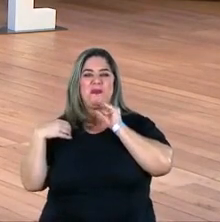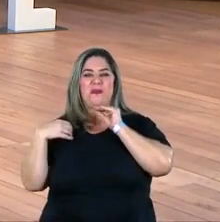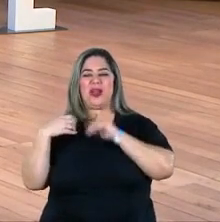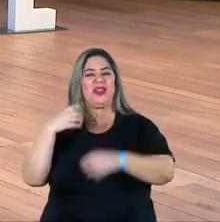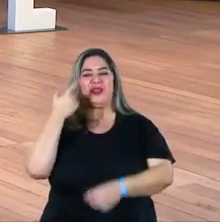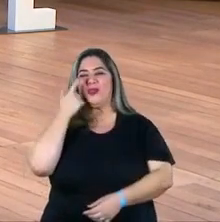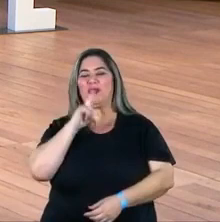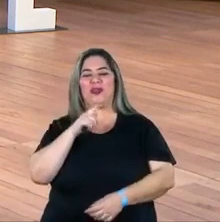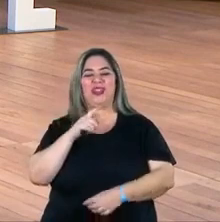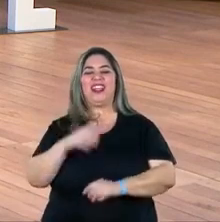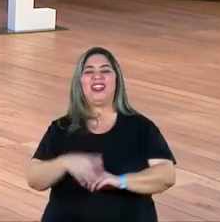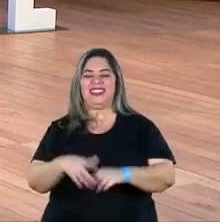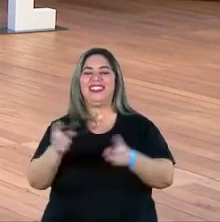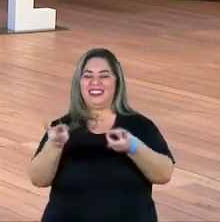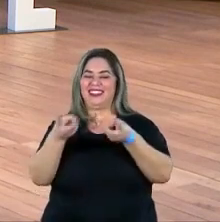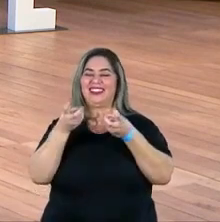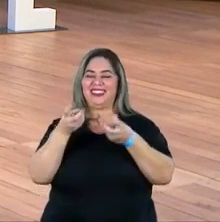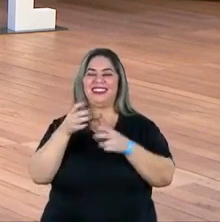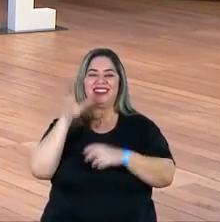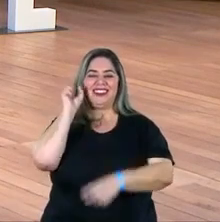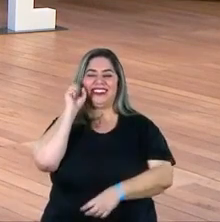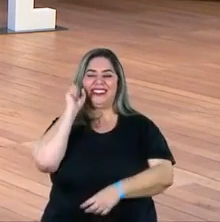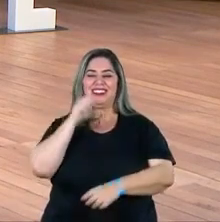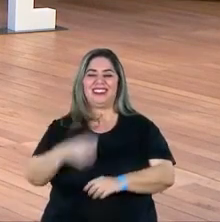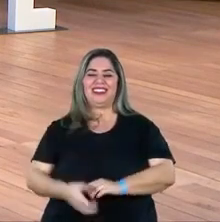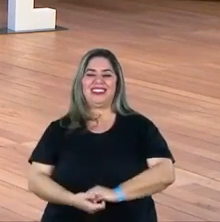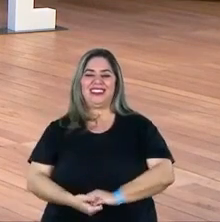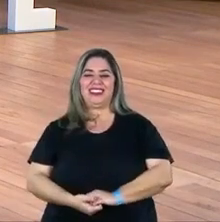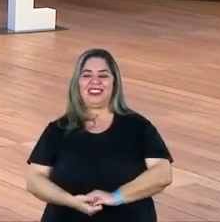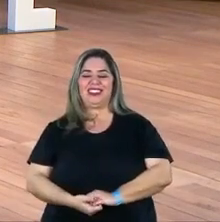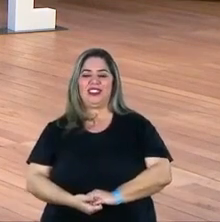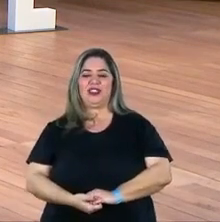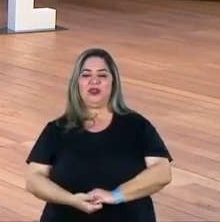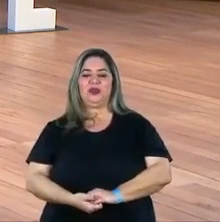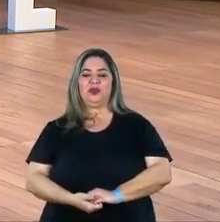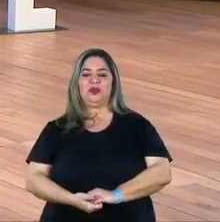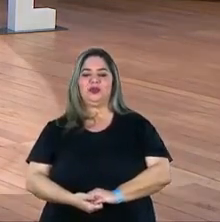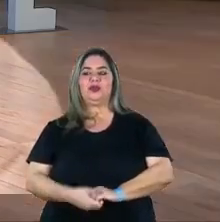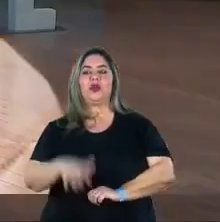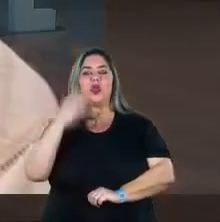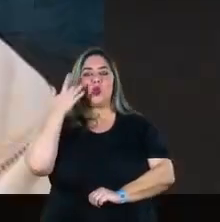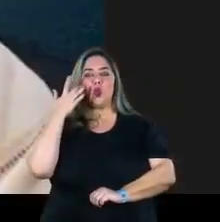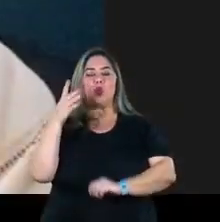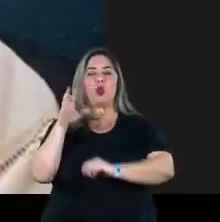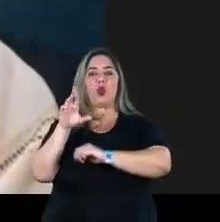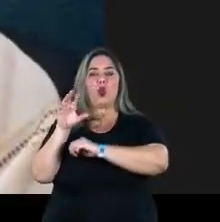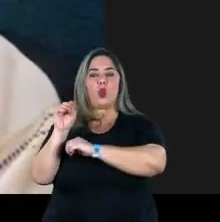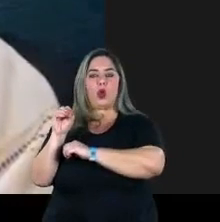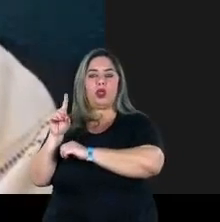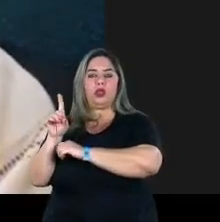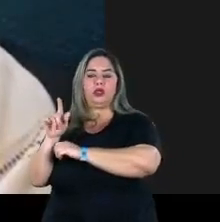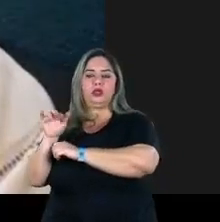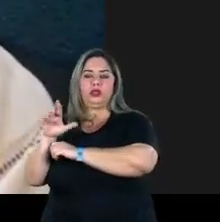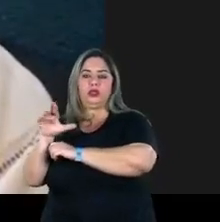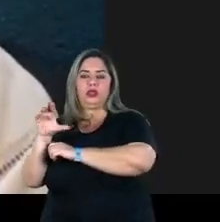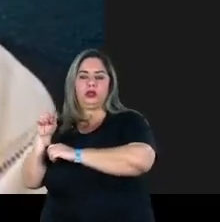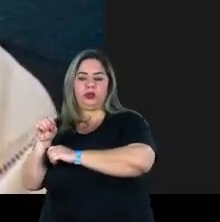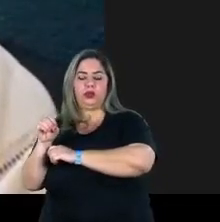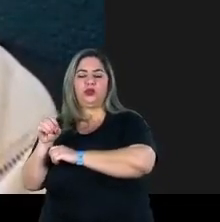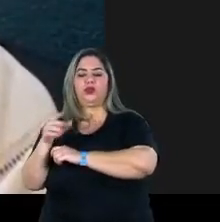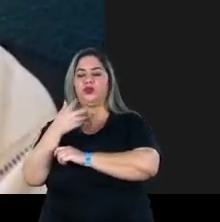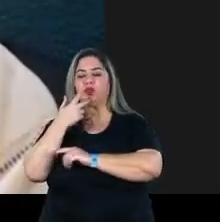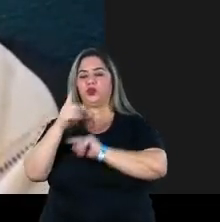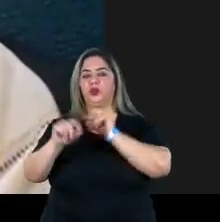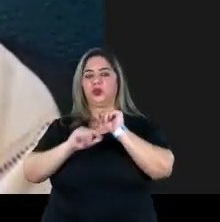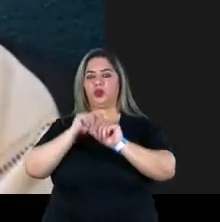liguei. Agora a gente está te ouvindo. batidor aí, tá? Mas acho que o que o Rodrigo colocou aí, relacionado aos dados,